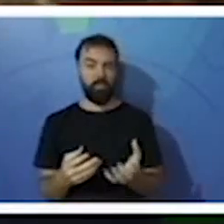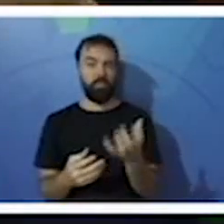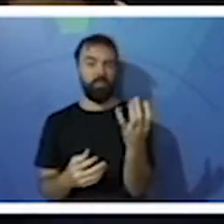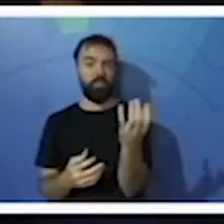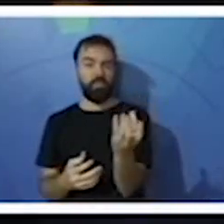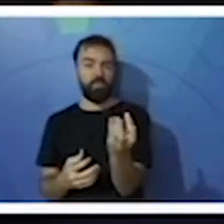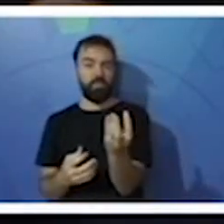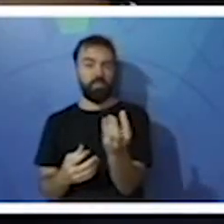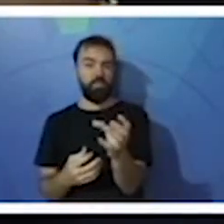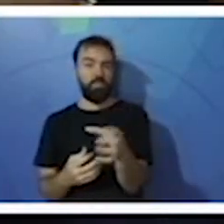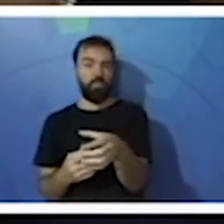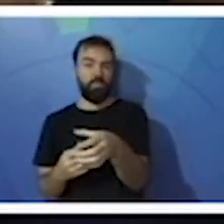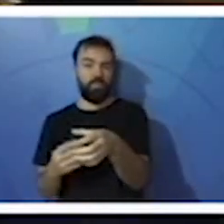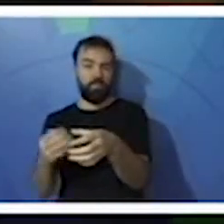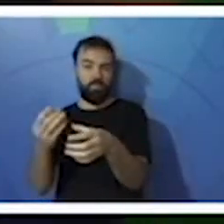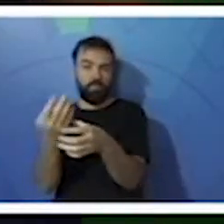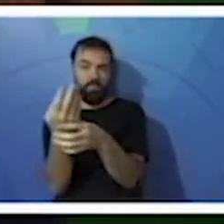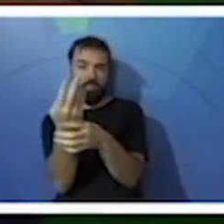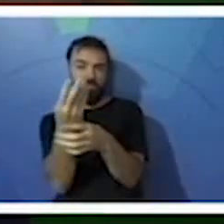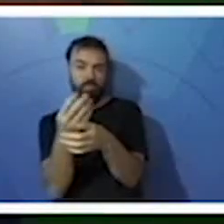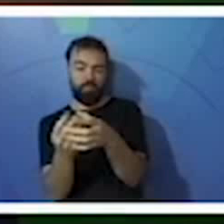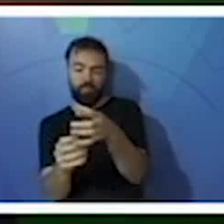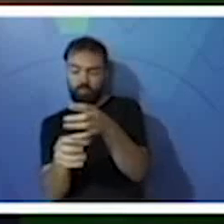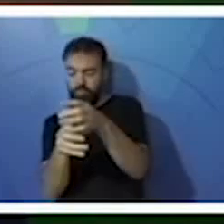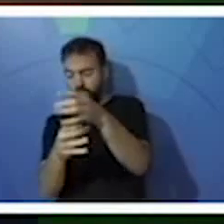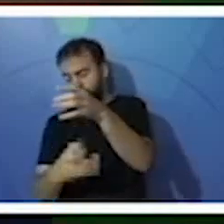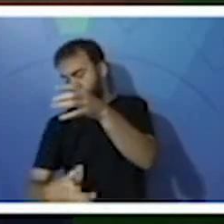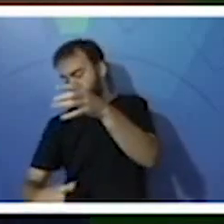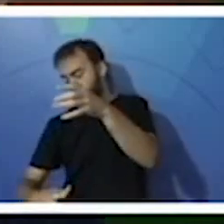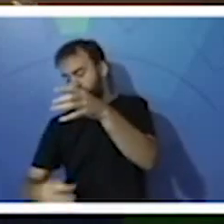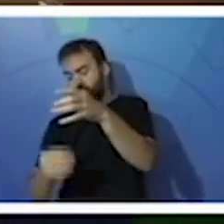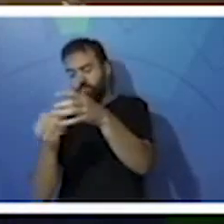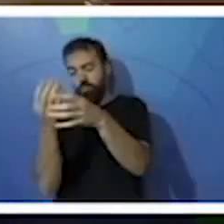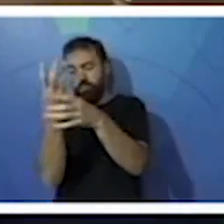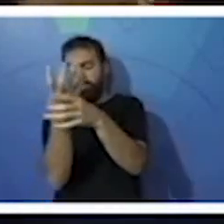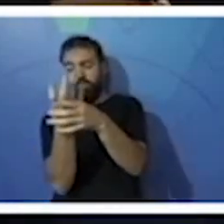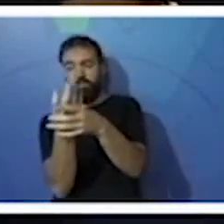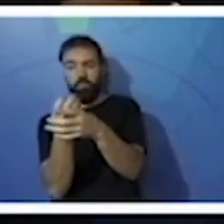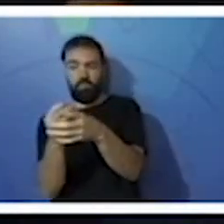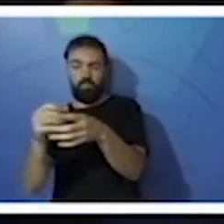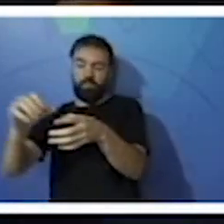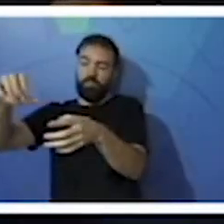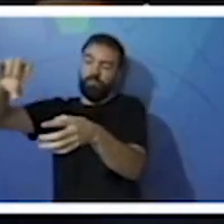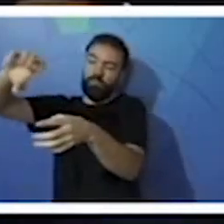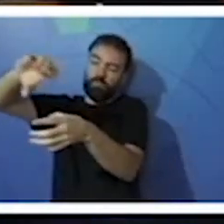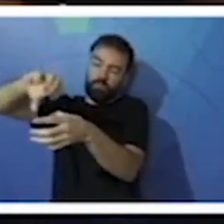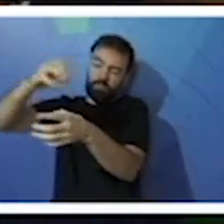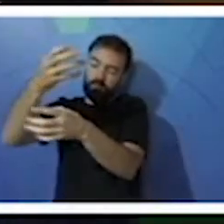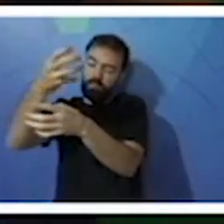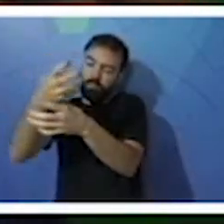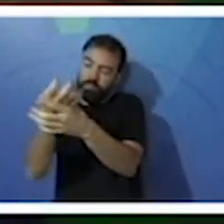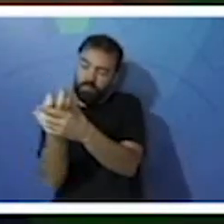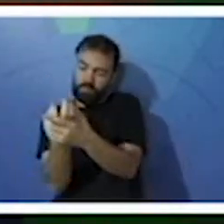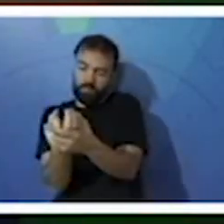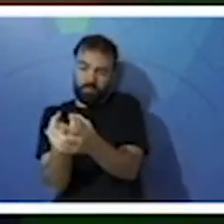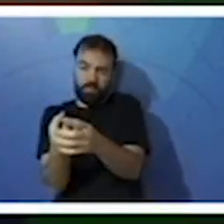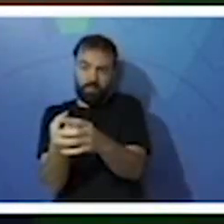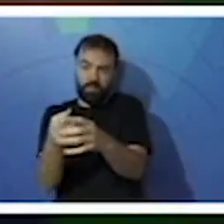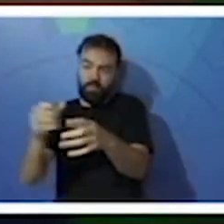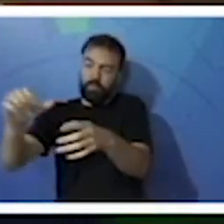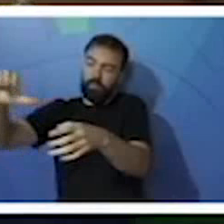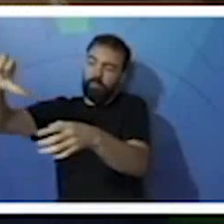na abertura da garrafa PET vazia. Sobre o funil, coloque o filtro de papel. E